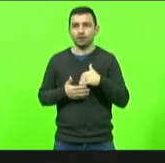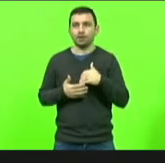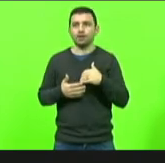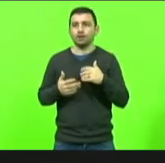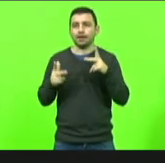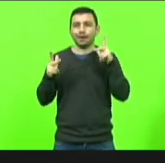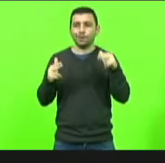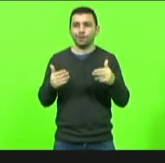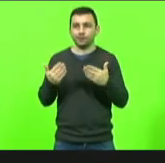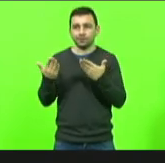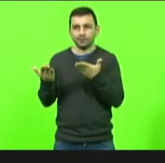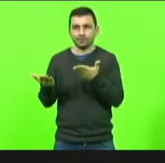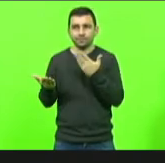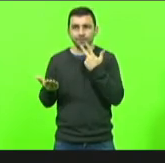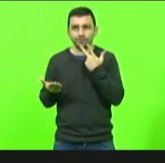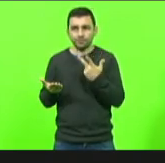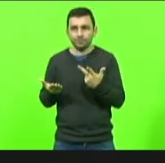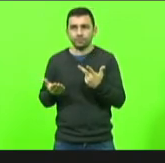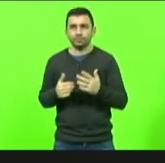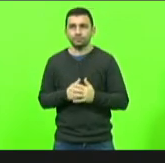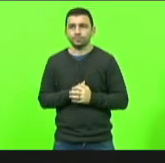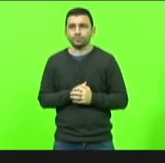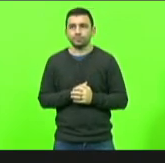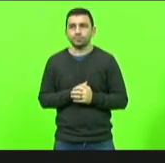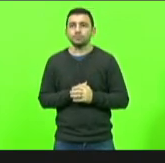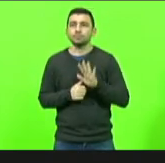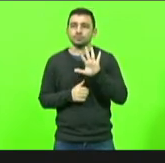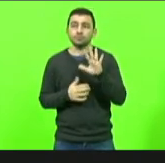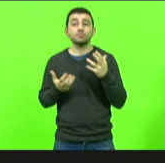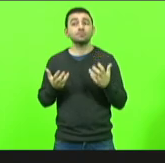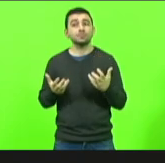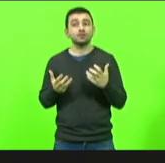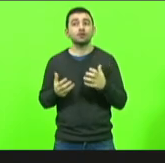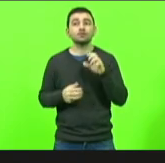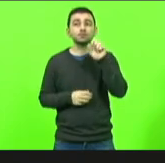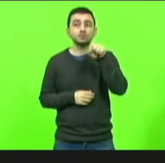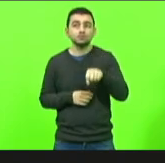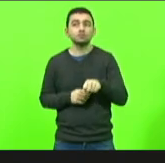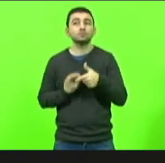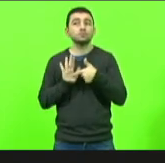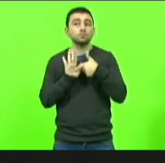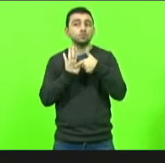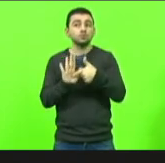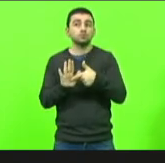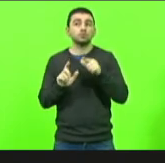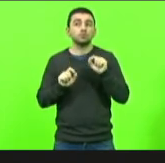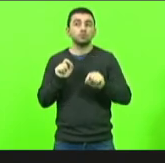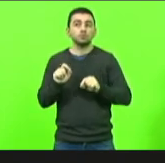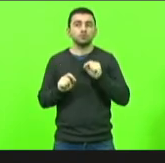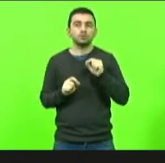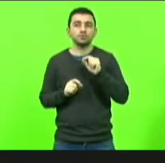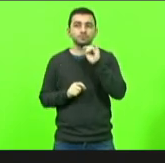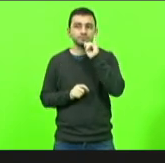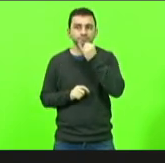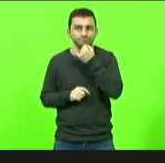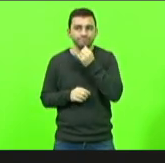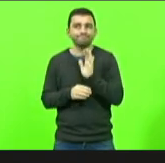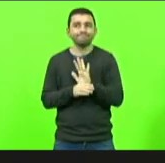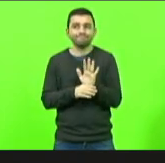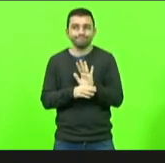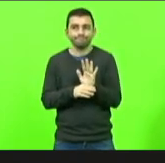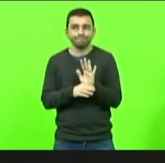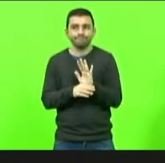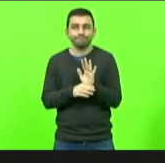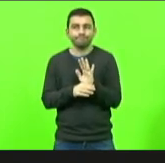como ele se manifestou mas quero aqui sim levantar a questão do infeliz vídeo que